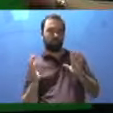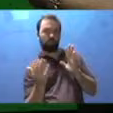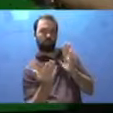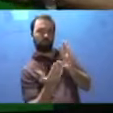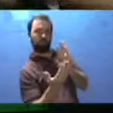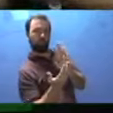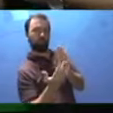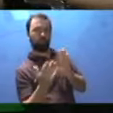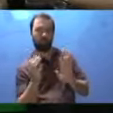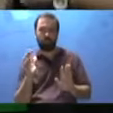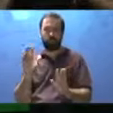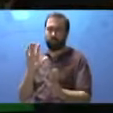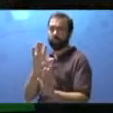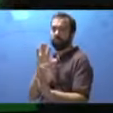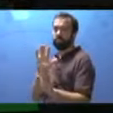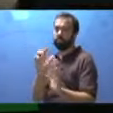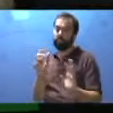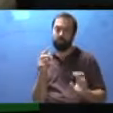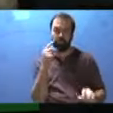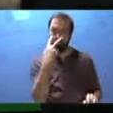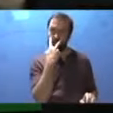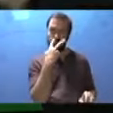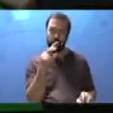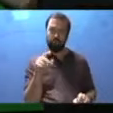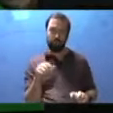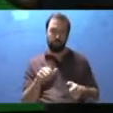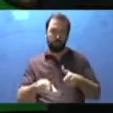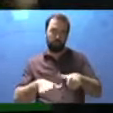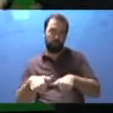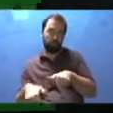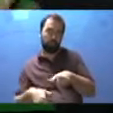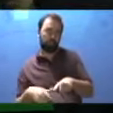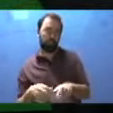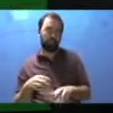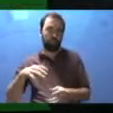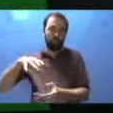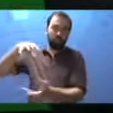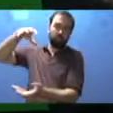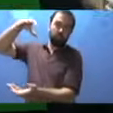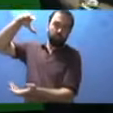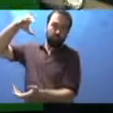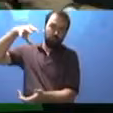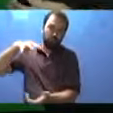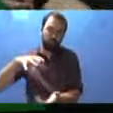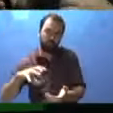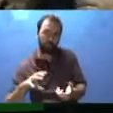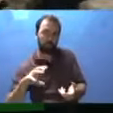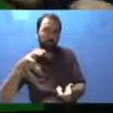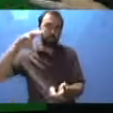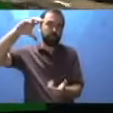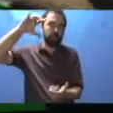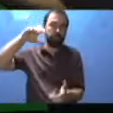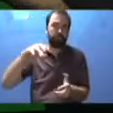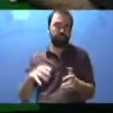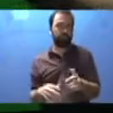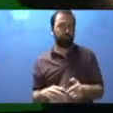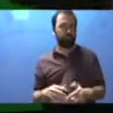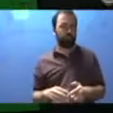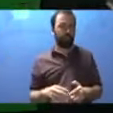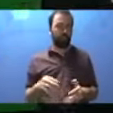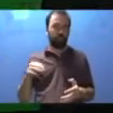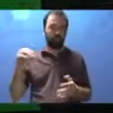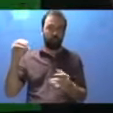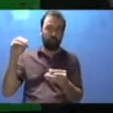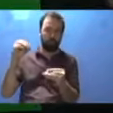Conforme o ângulo que eu viro, a minha visão muda. Conforme a altura que eu estou, a visão muda. Se eu aproximo, eu